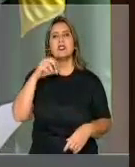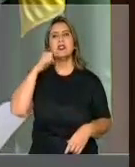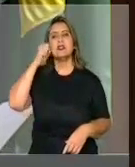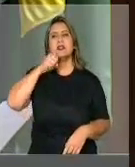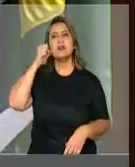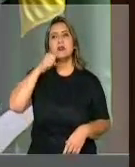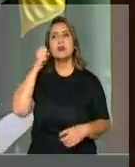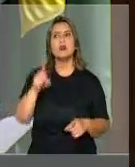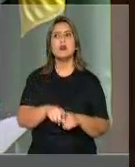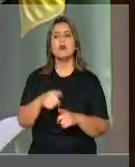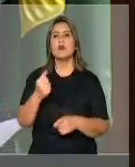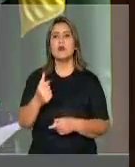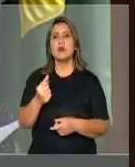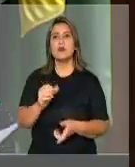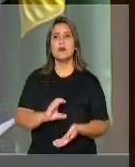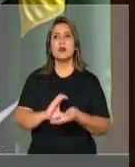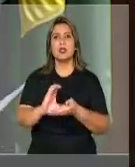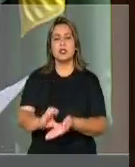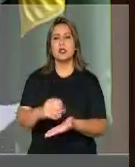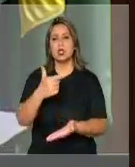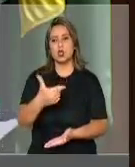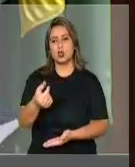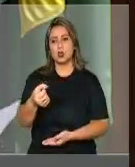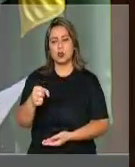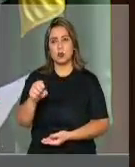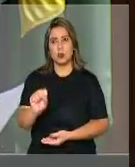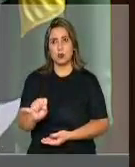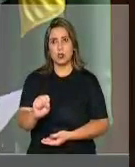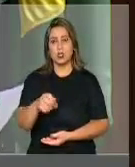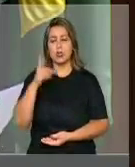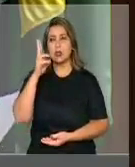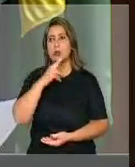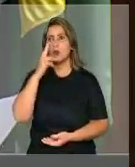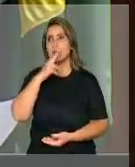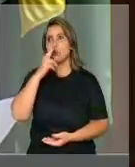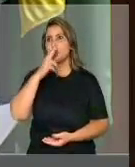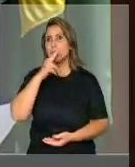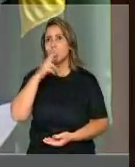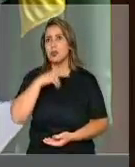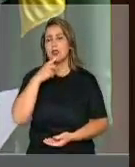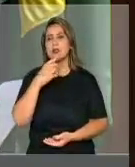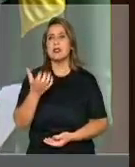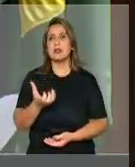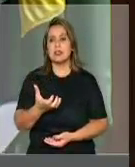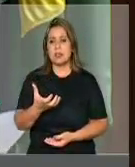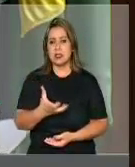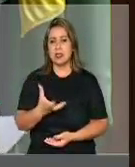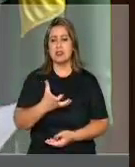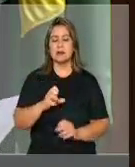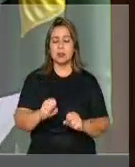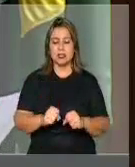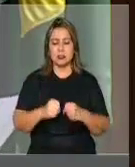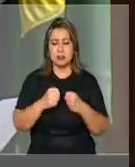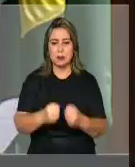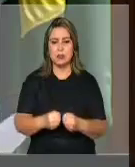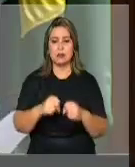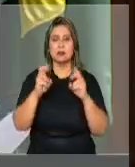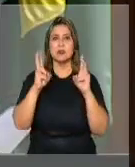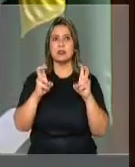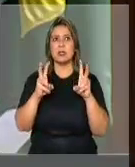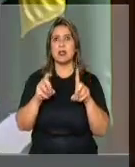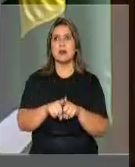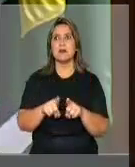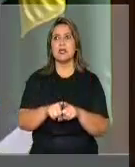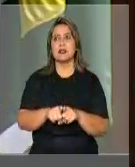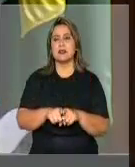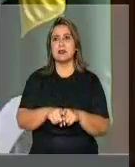e os senadores o orçamento de 2018. É urgente esta casa aqui se debruçar sobre esse tema,